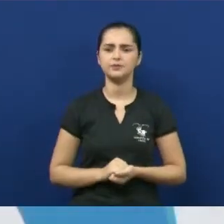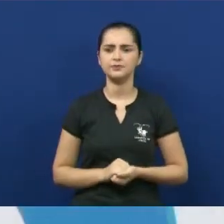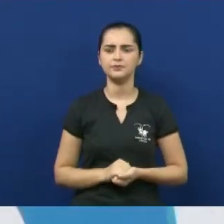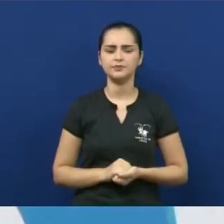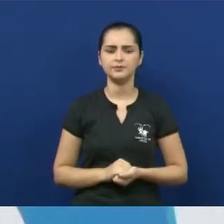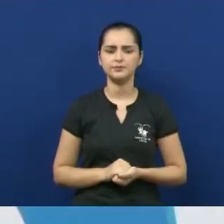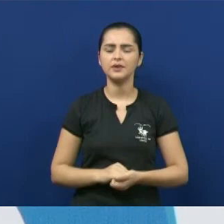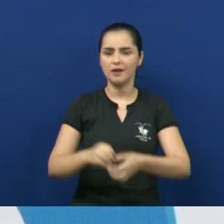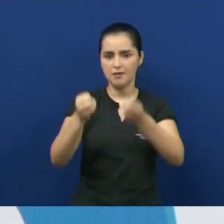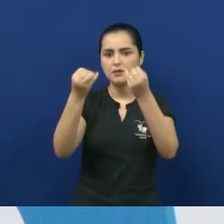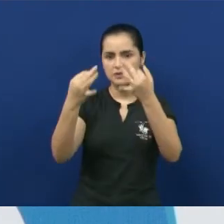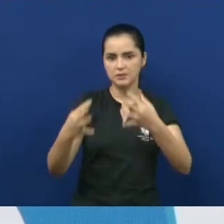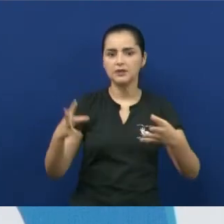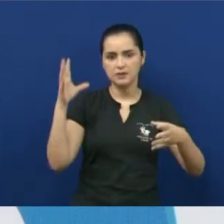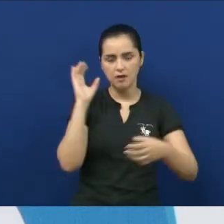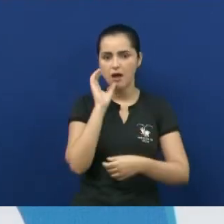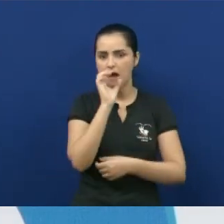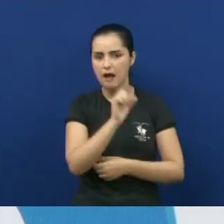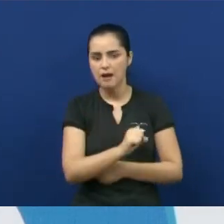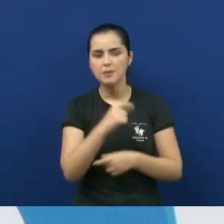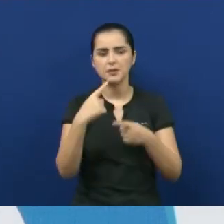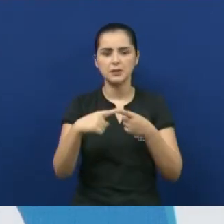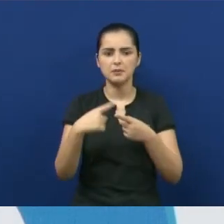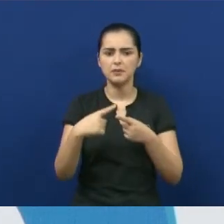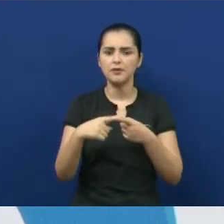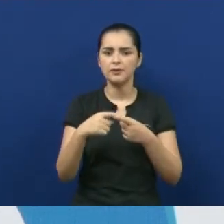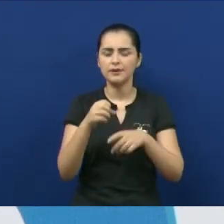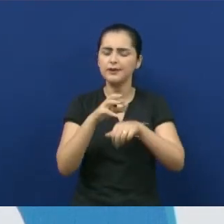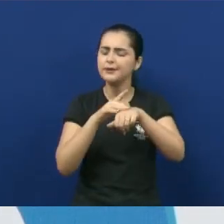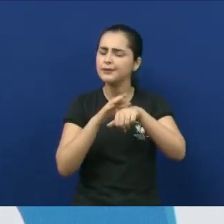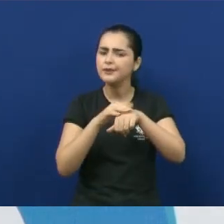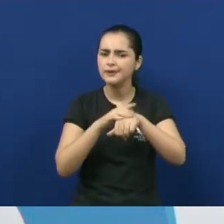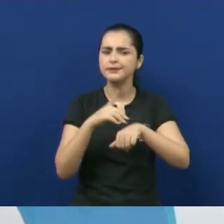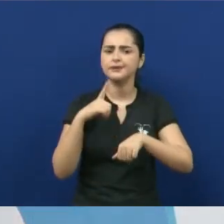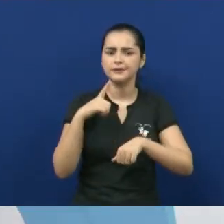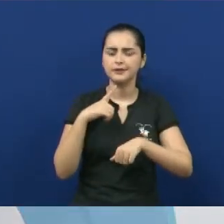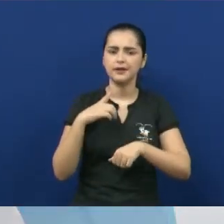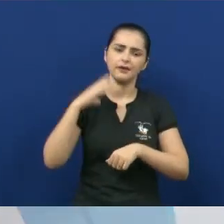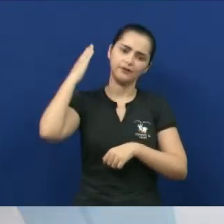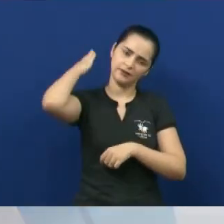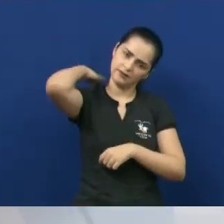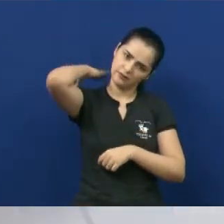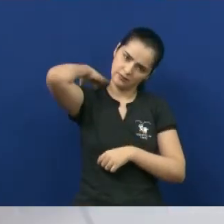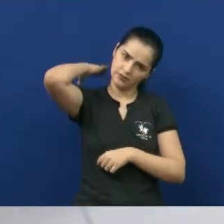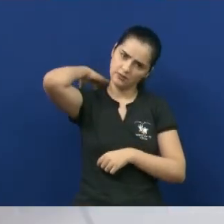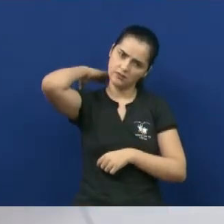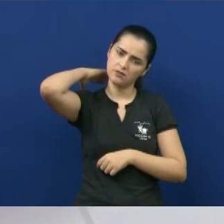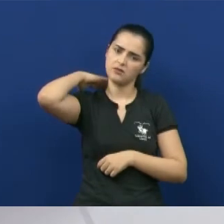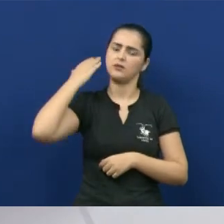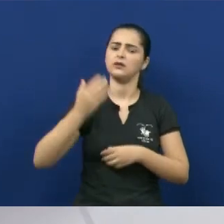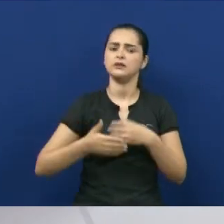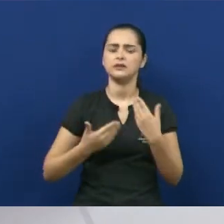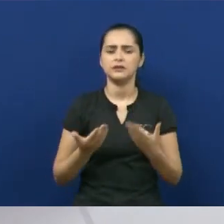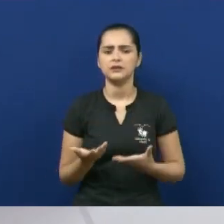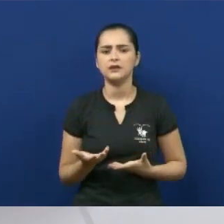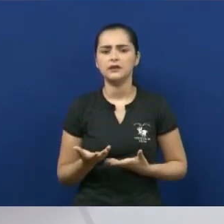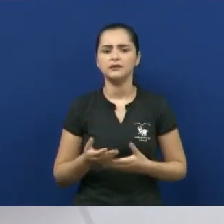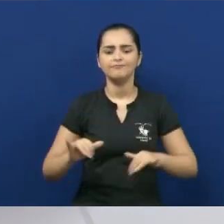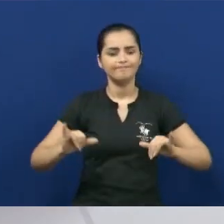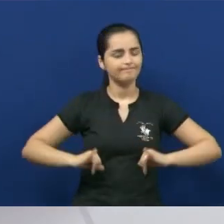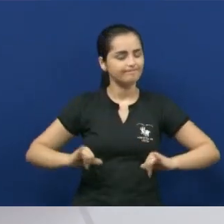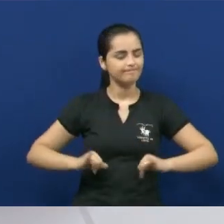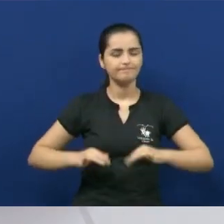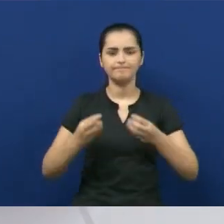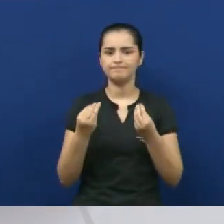Uma explicaçãozinha sobre por que fala da doença. Ele teve tuberculose, então sofreu